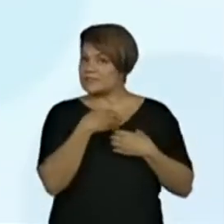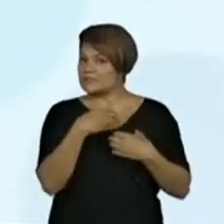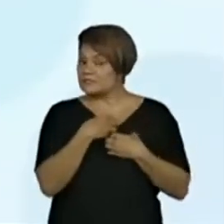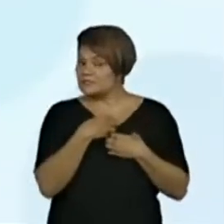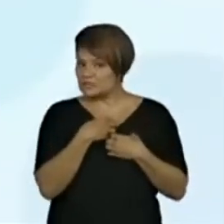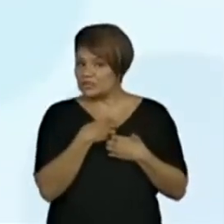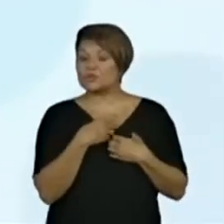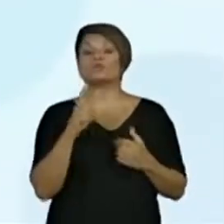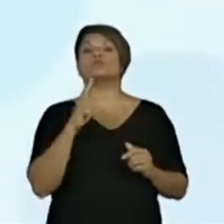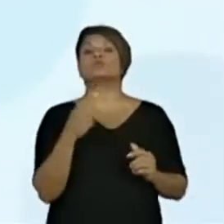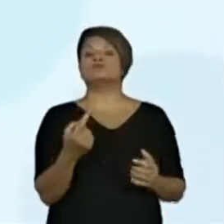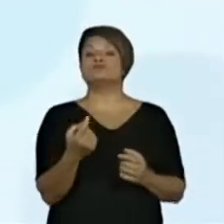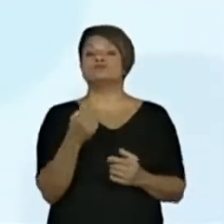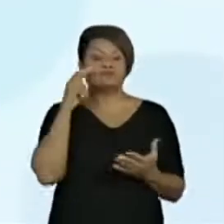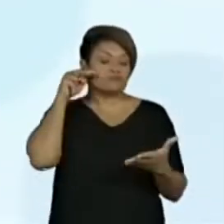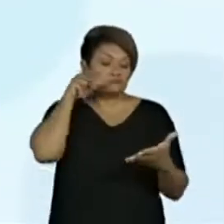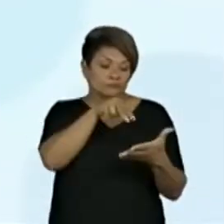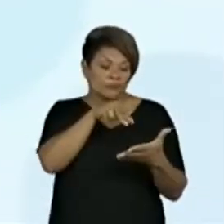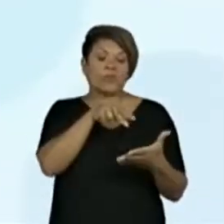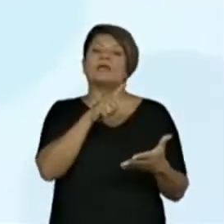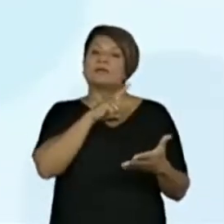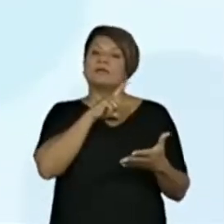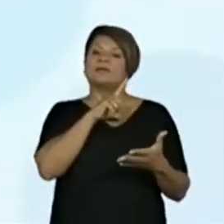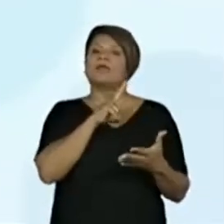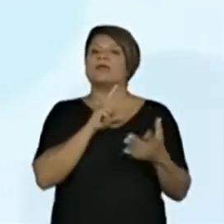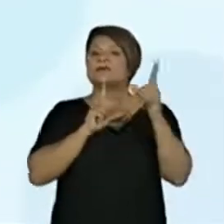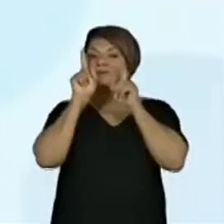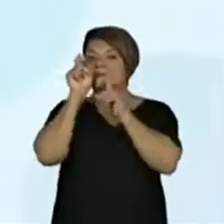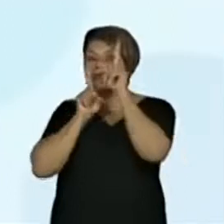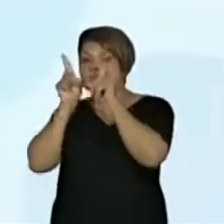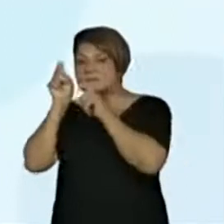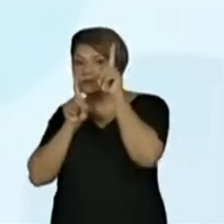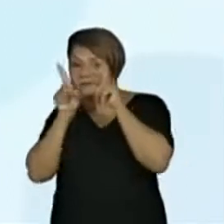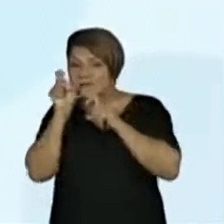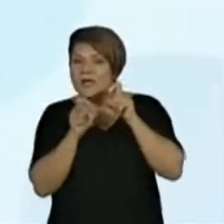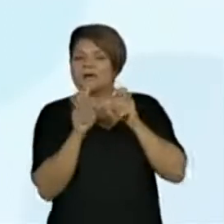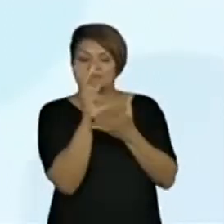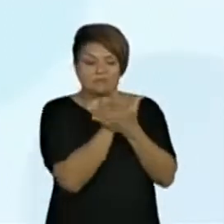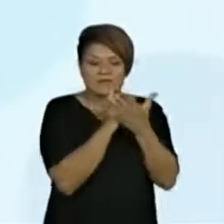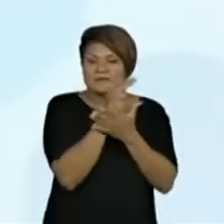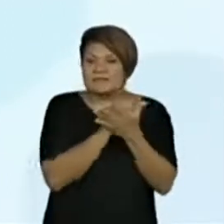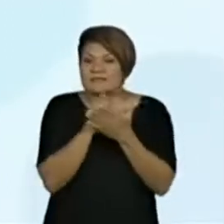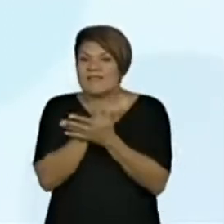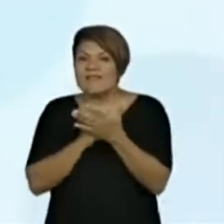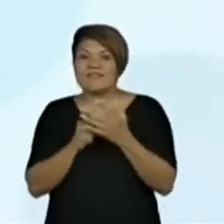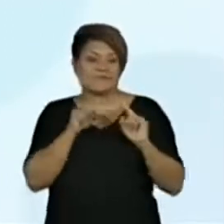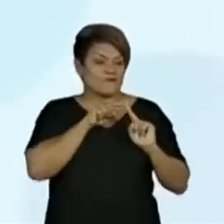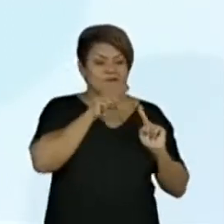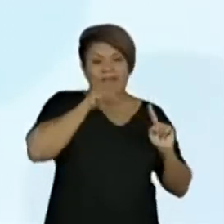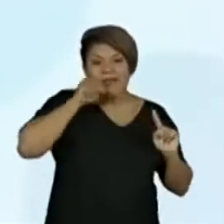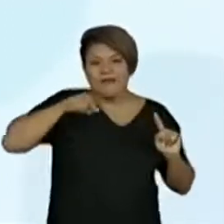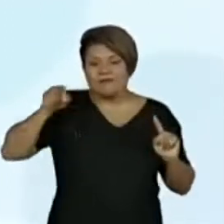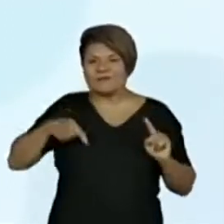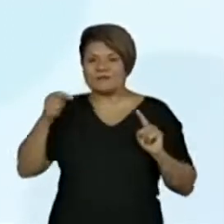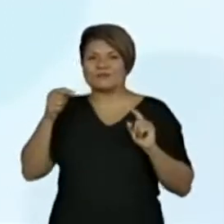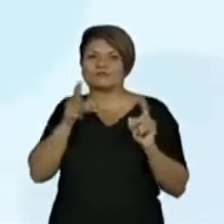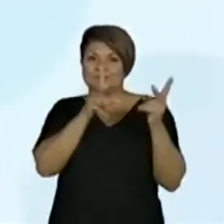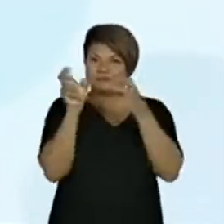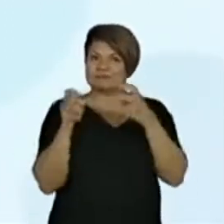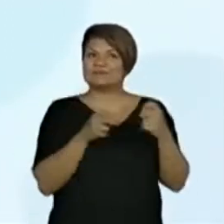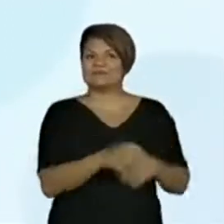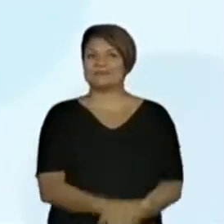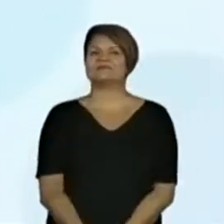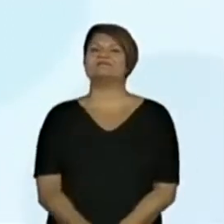produzido pelo uso de recursos expressivos gráficos visuais. Até